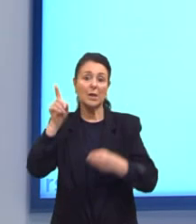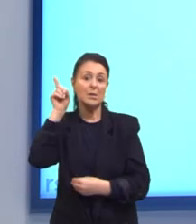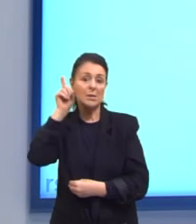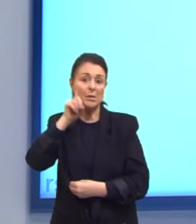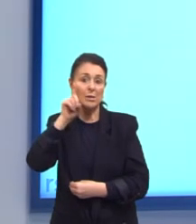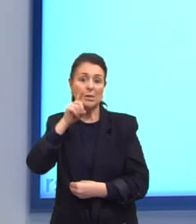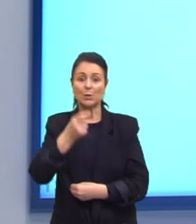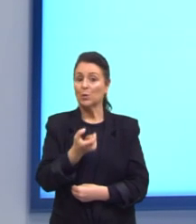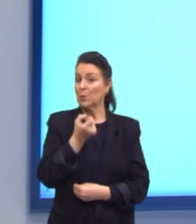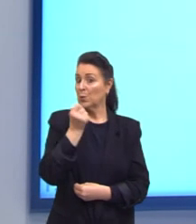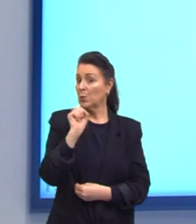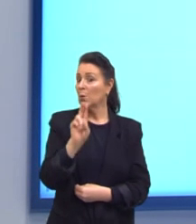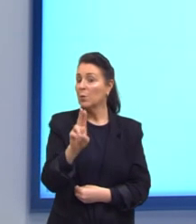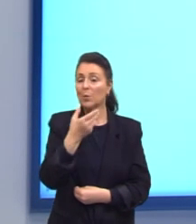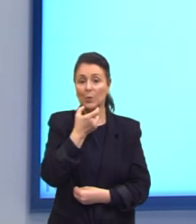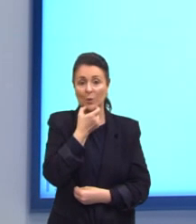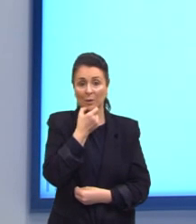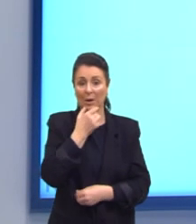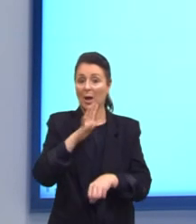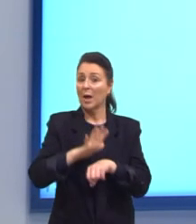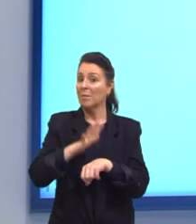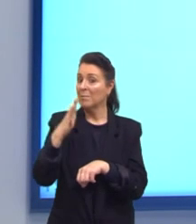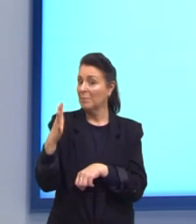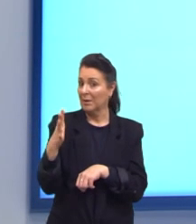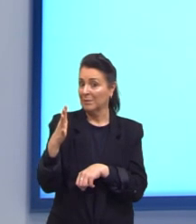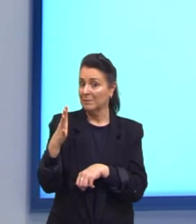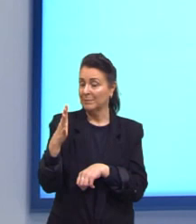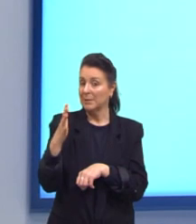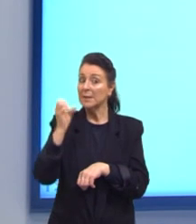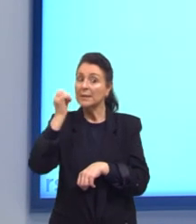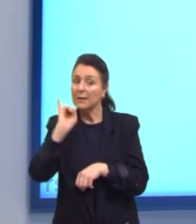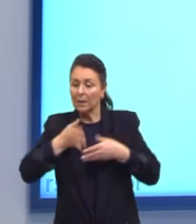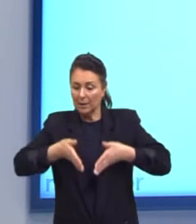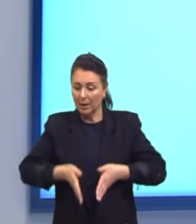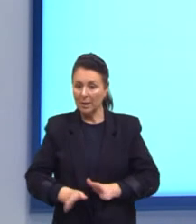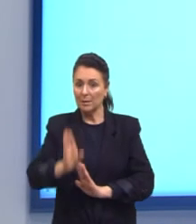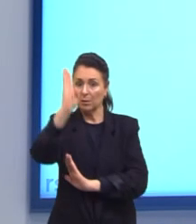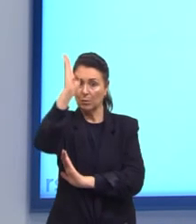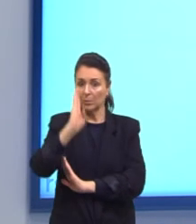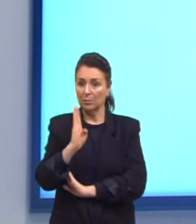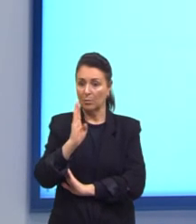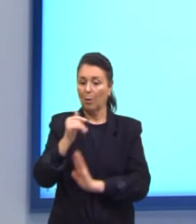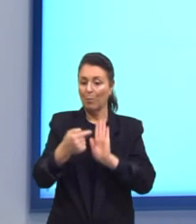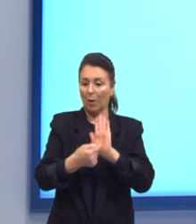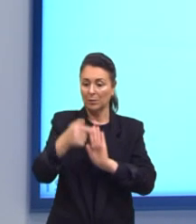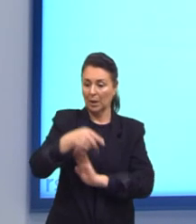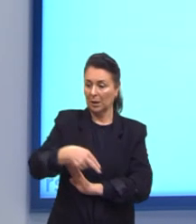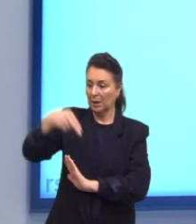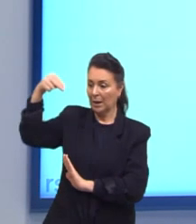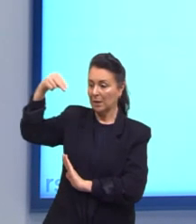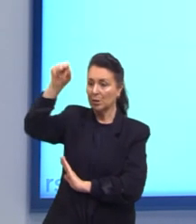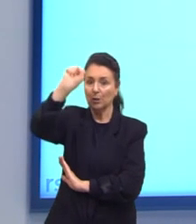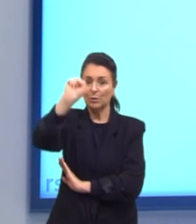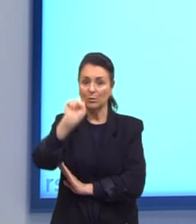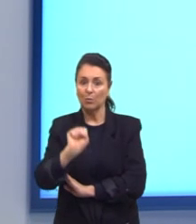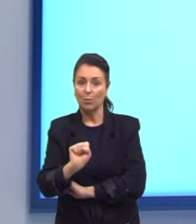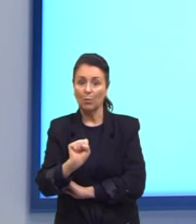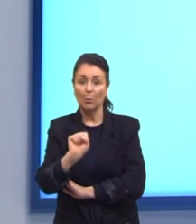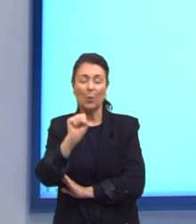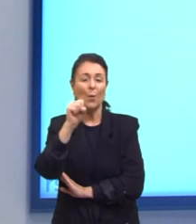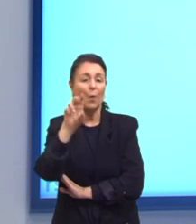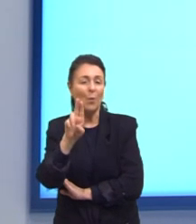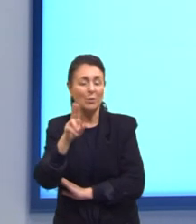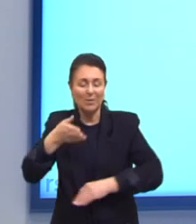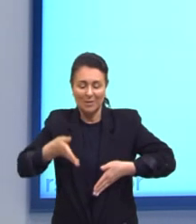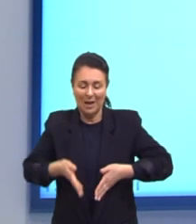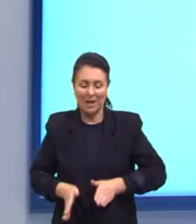E mais ainda Sendo brasileiro Se é nordestino Sulista Ou carioca